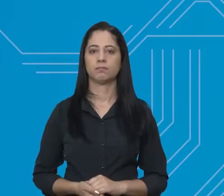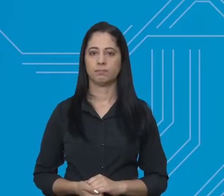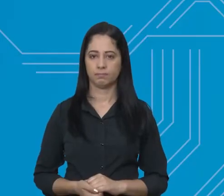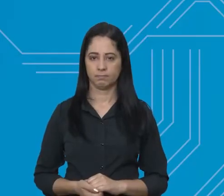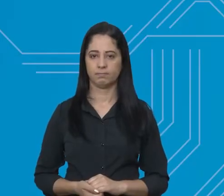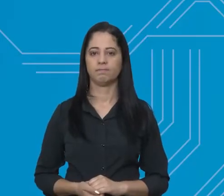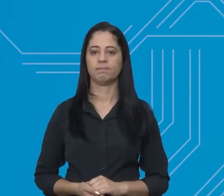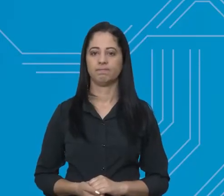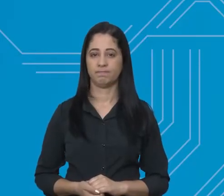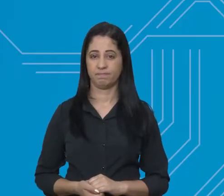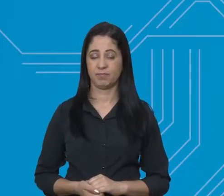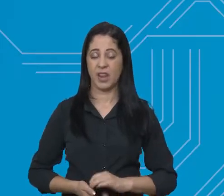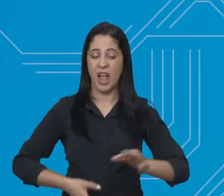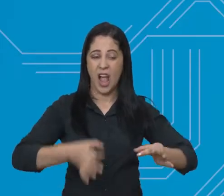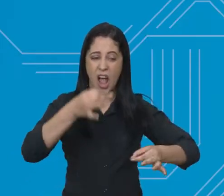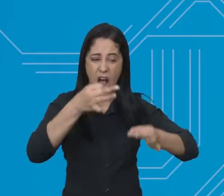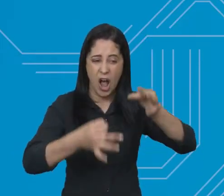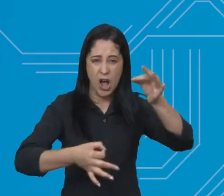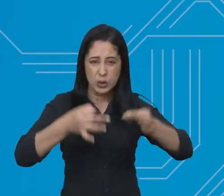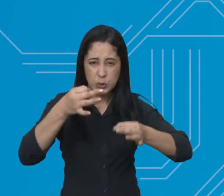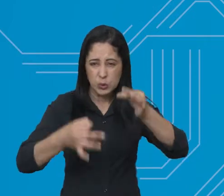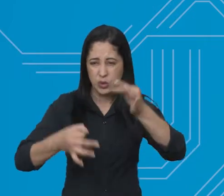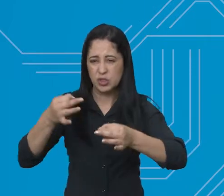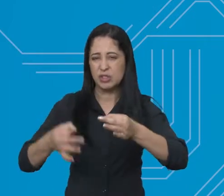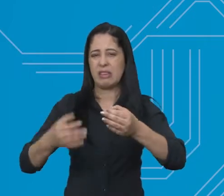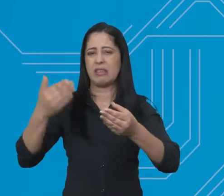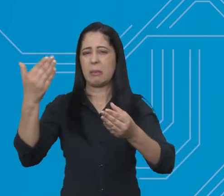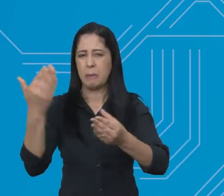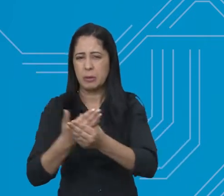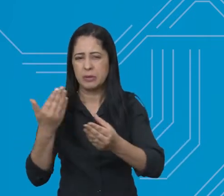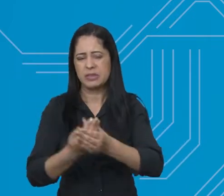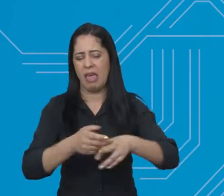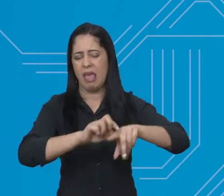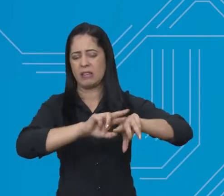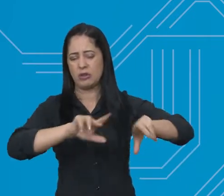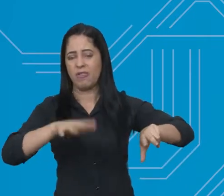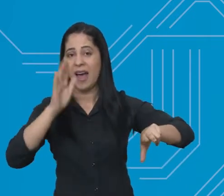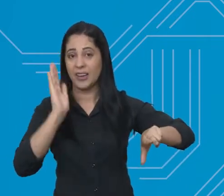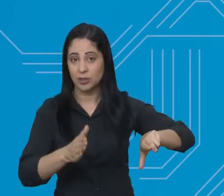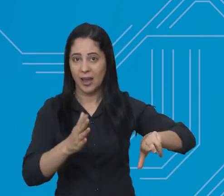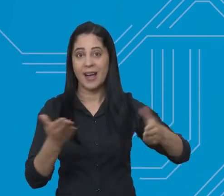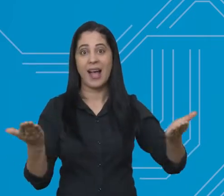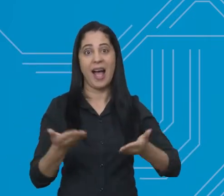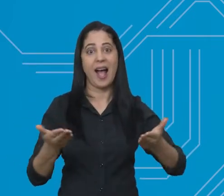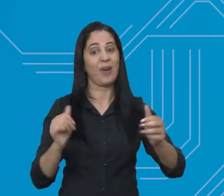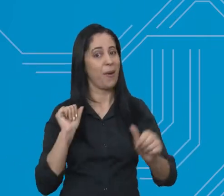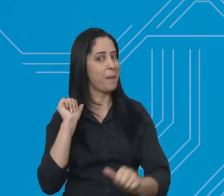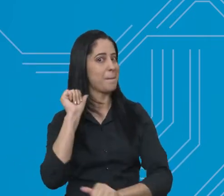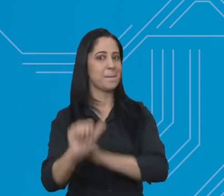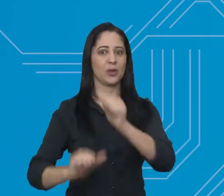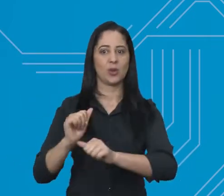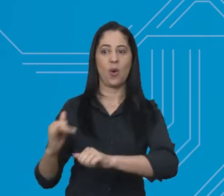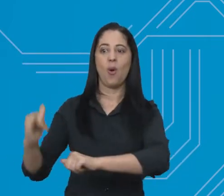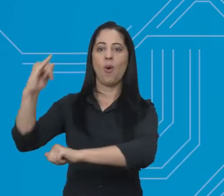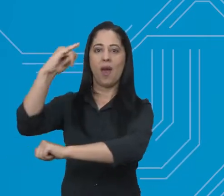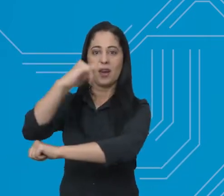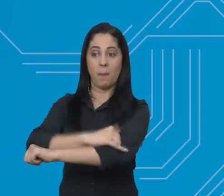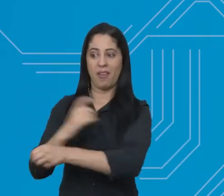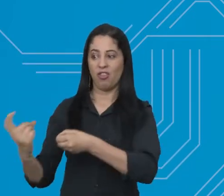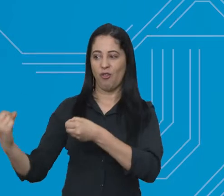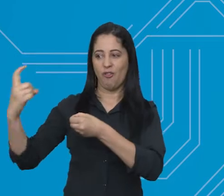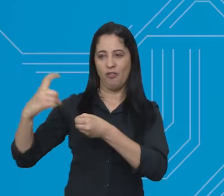Depois de alguns entraves judiciais, o aeroporto de São José dos Campos tem ficado mais perto da retomada das